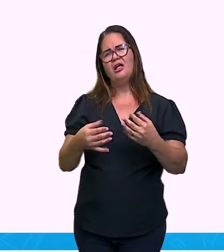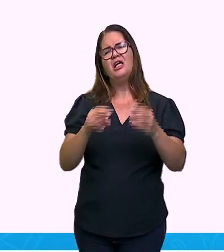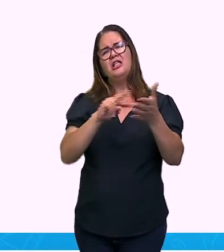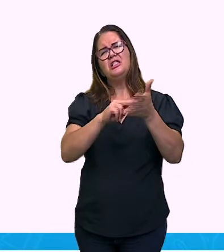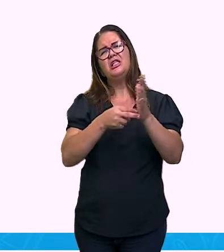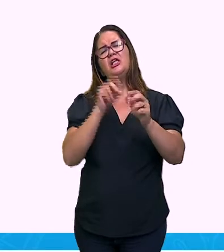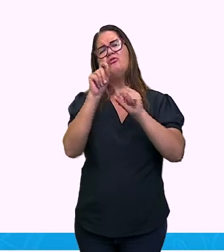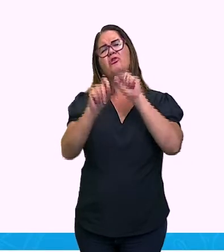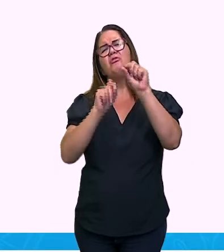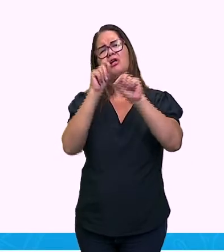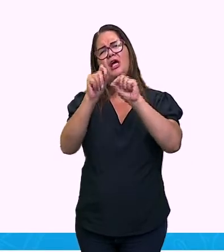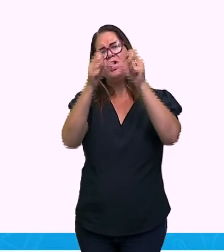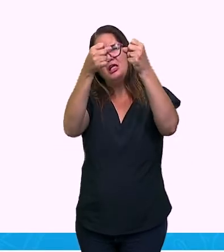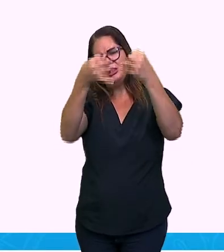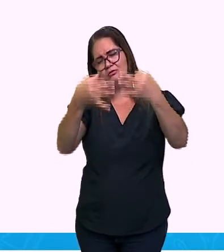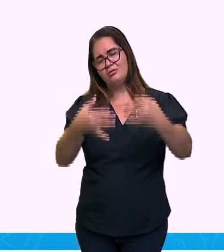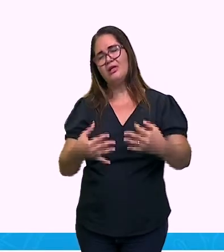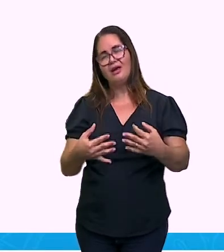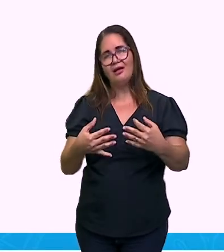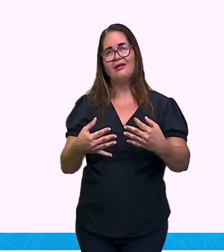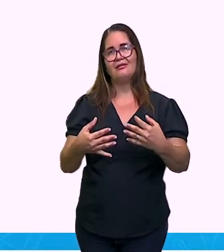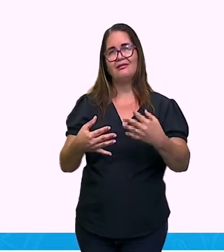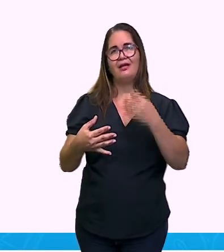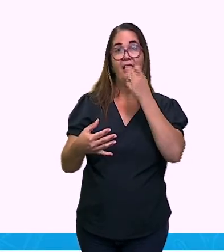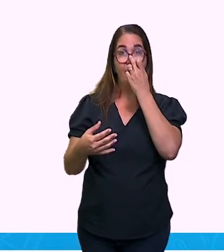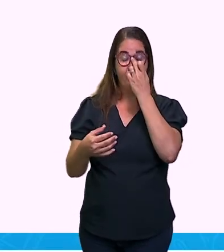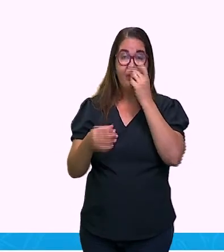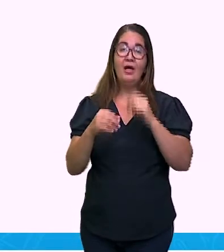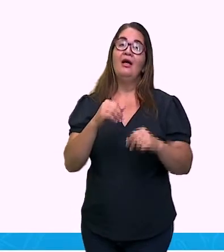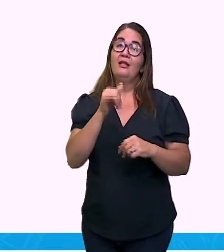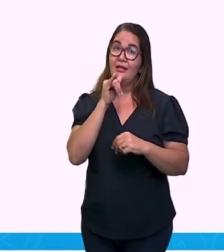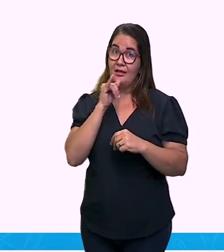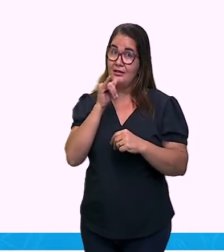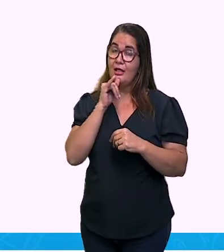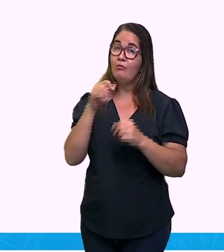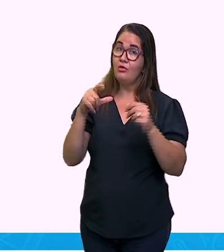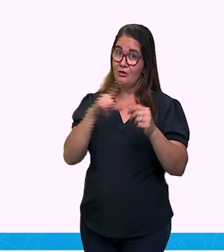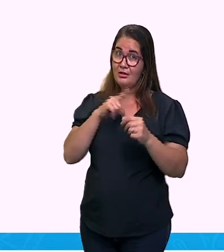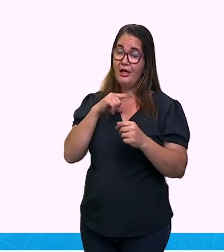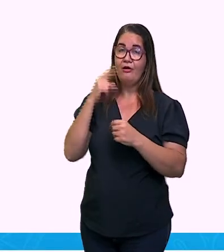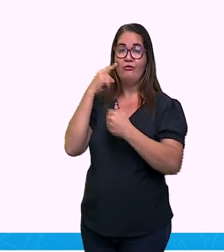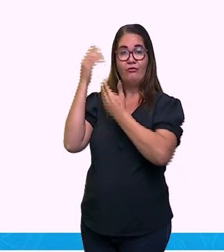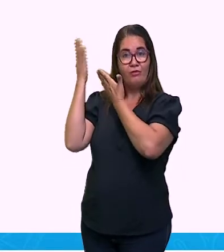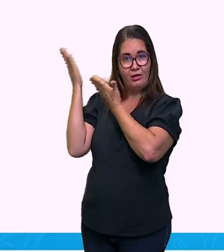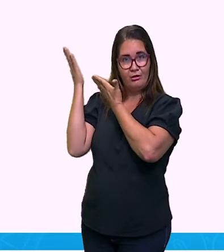explicação, né? Então, nós também temos os exemplos. Vamos ver qual música.